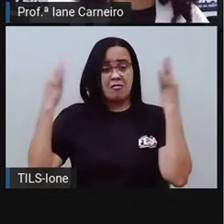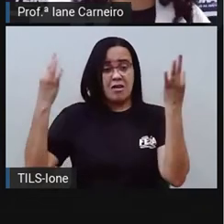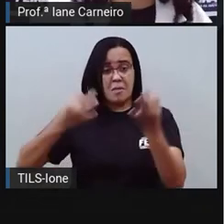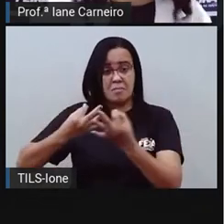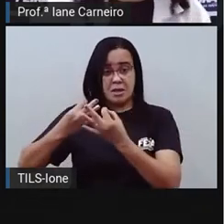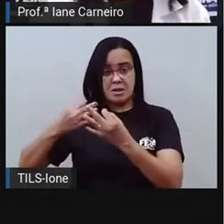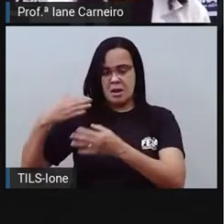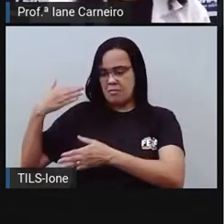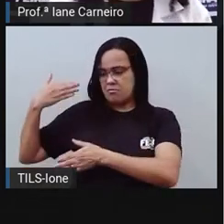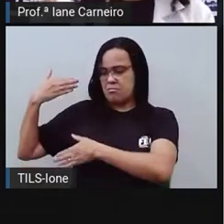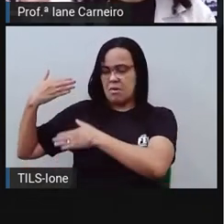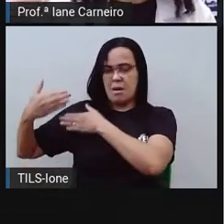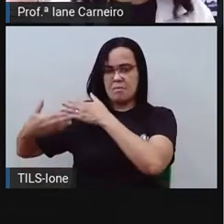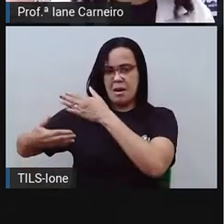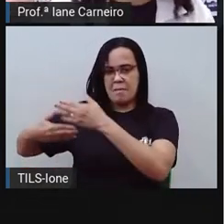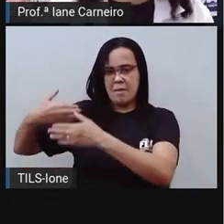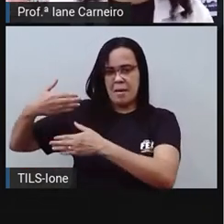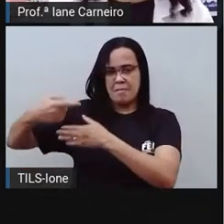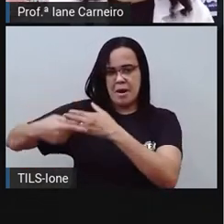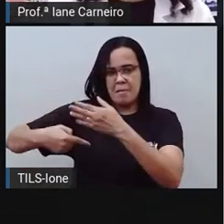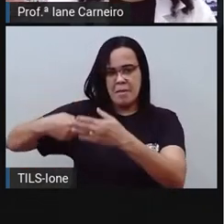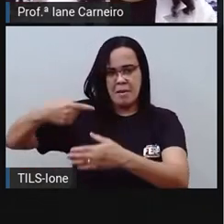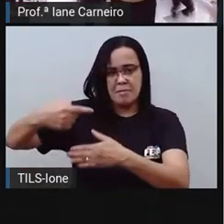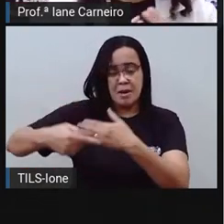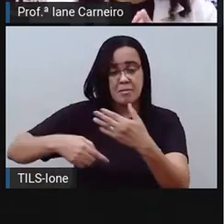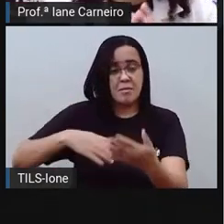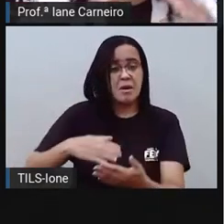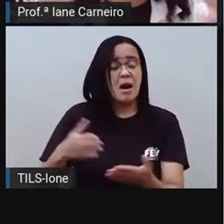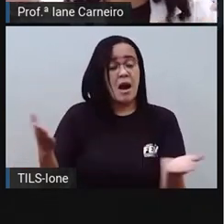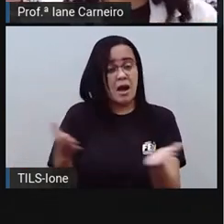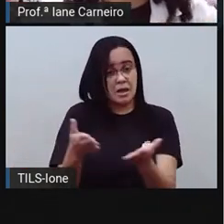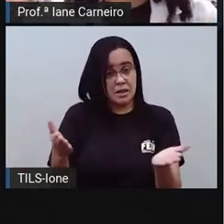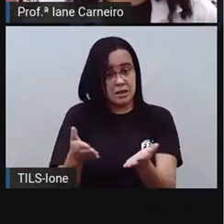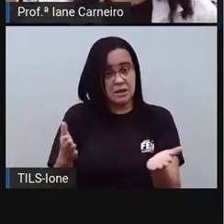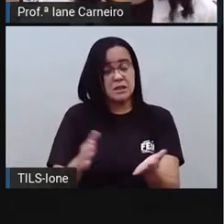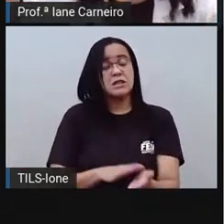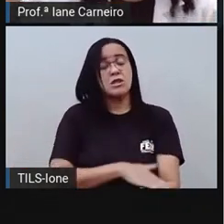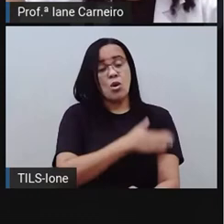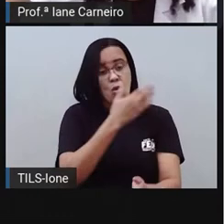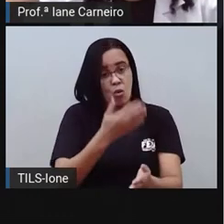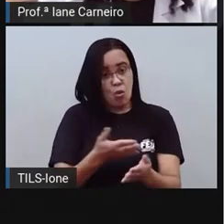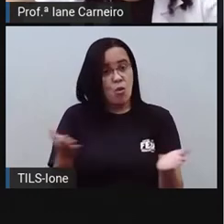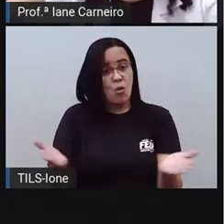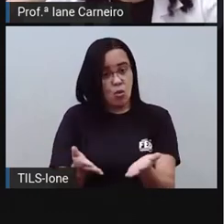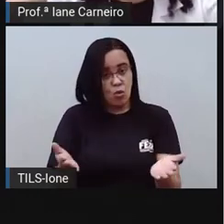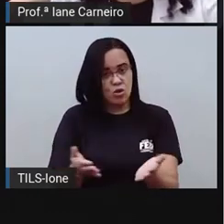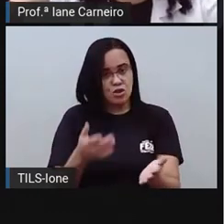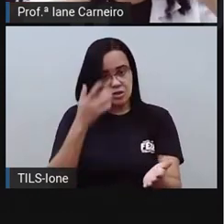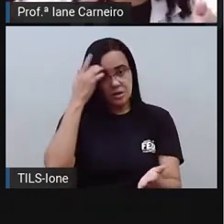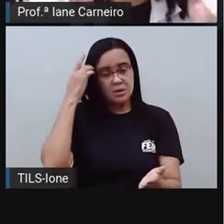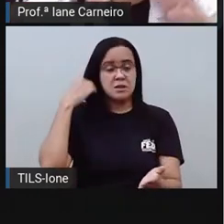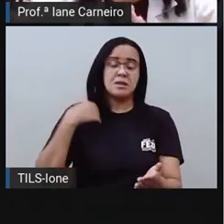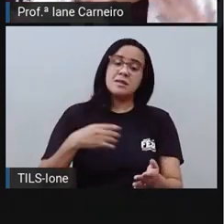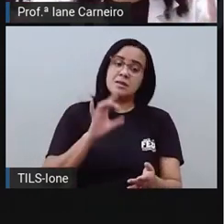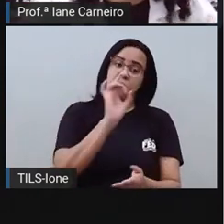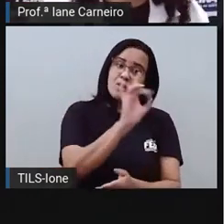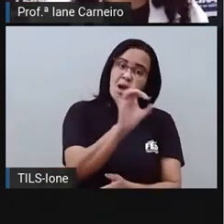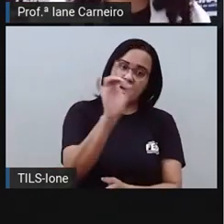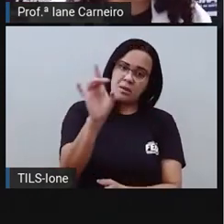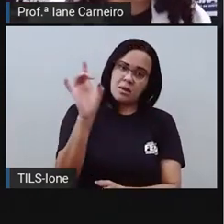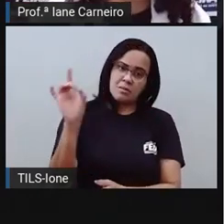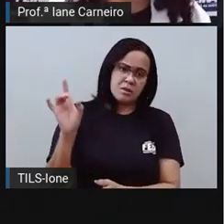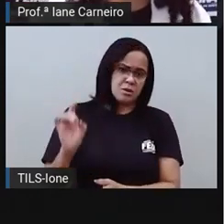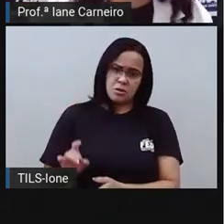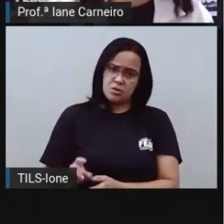família. E cada um vai ter uma religião. Não existe uma regra dizendo que a pessoa tem que ser só daquela